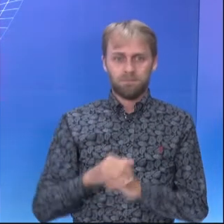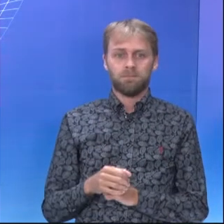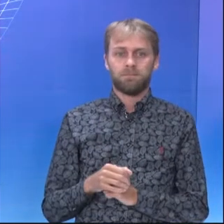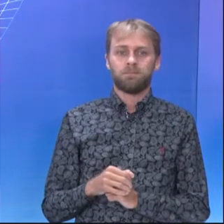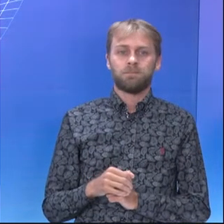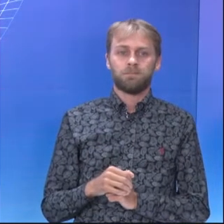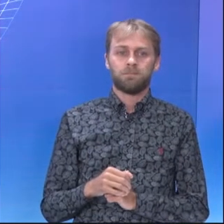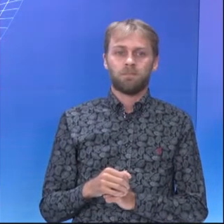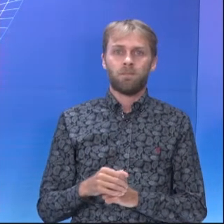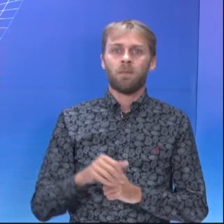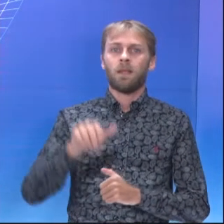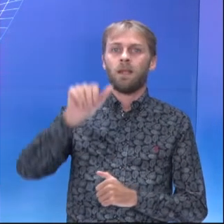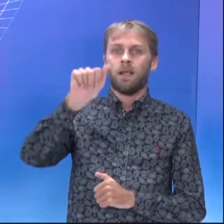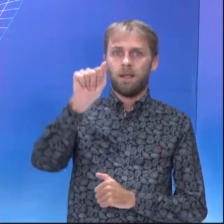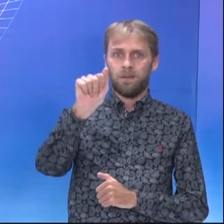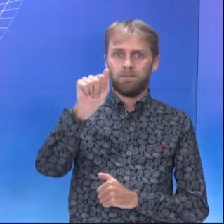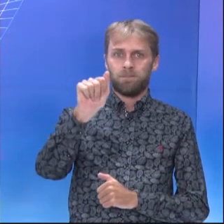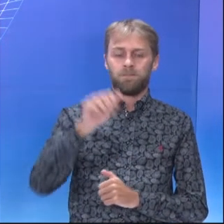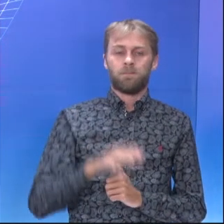texto, desculpa.